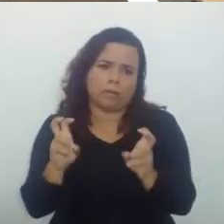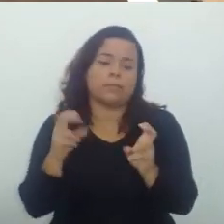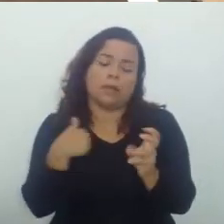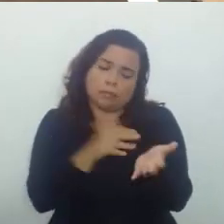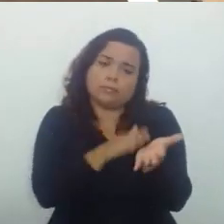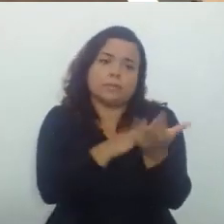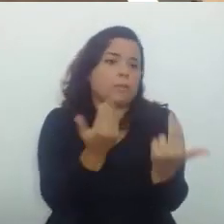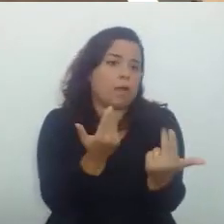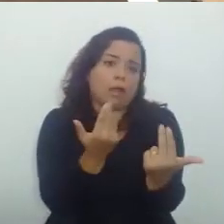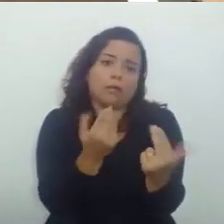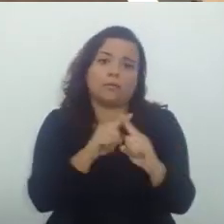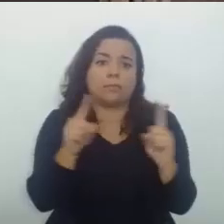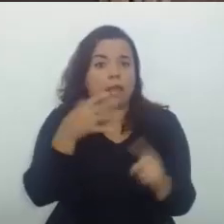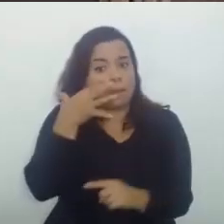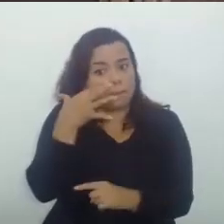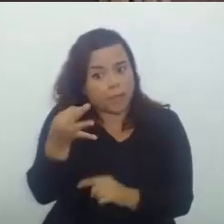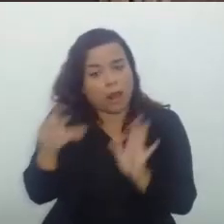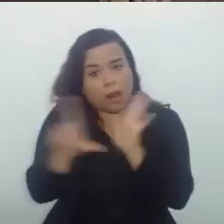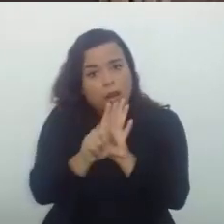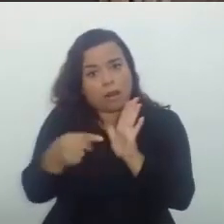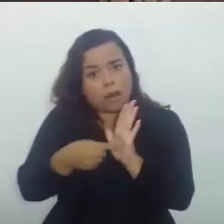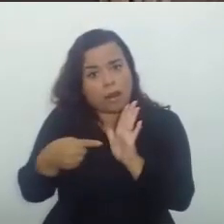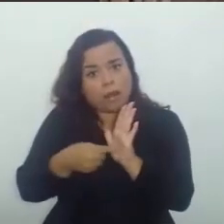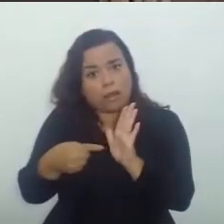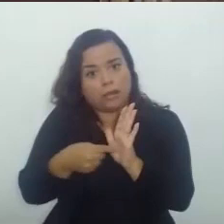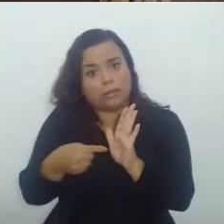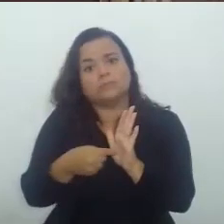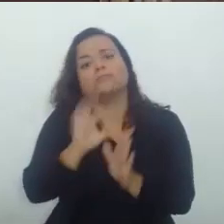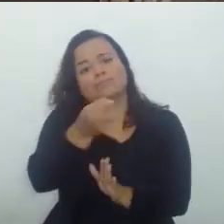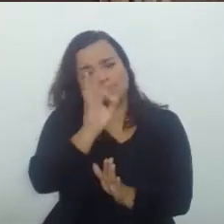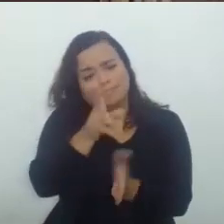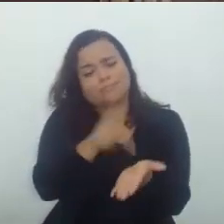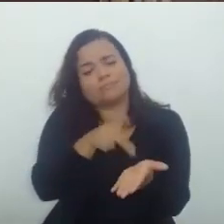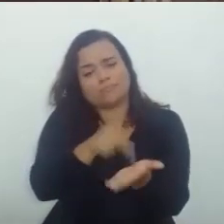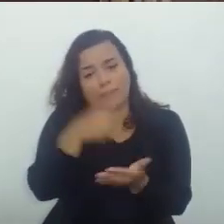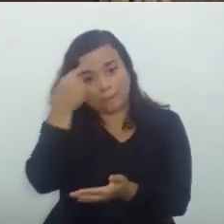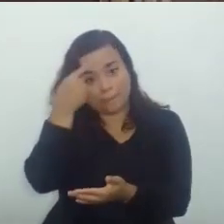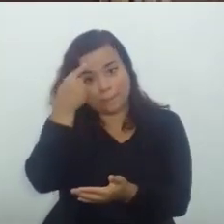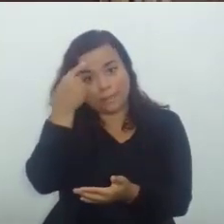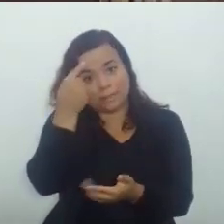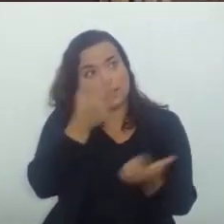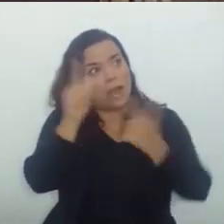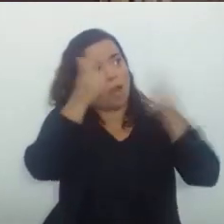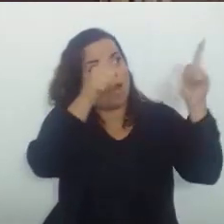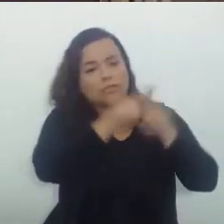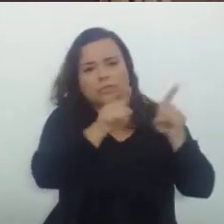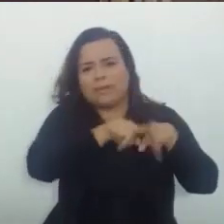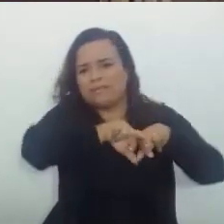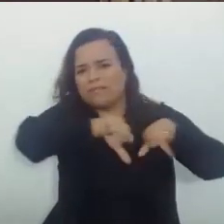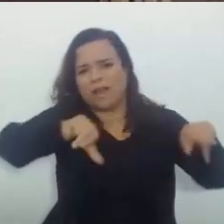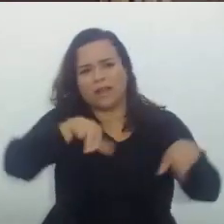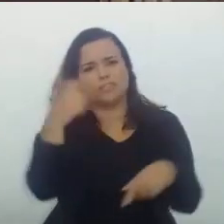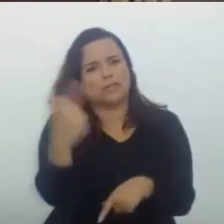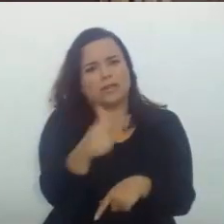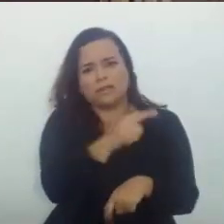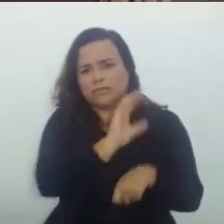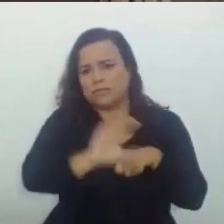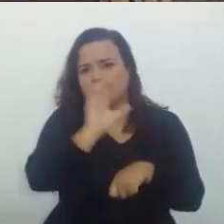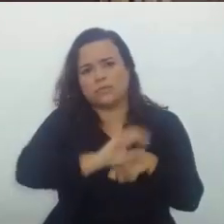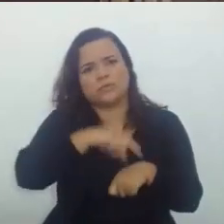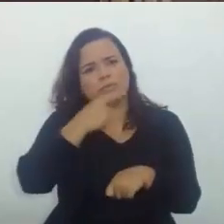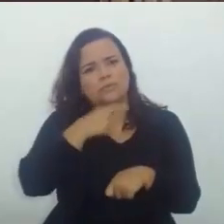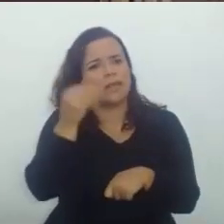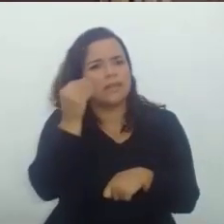Mas realmente Pensando também Em outros tantos Que não foram Porque não tinham Não tentaram